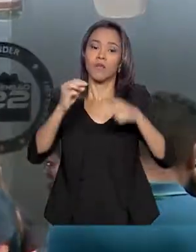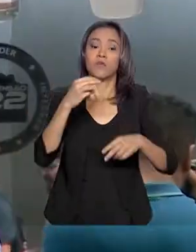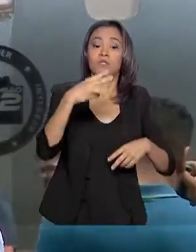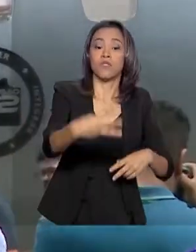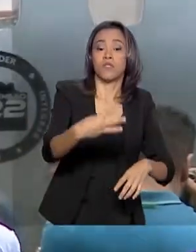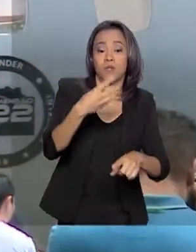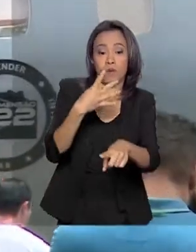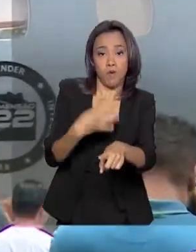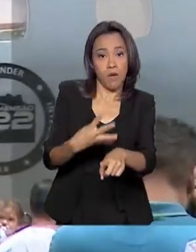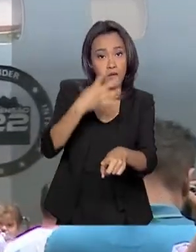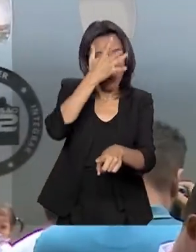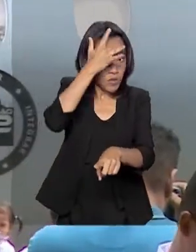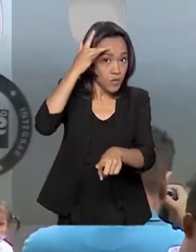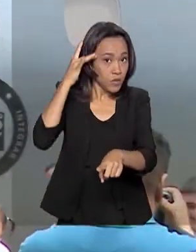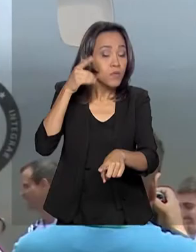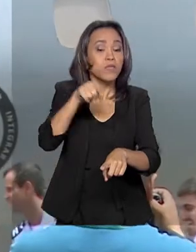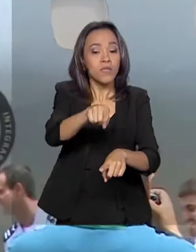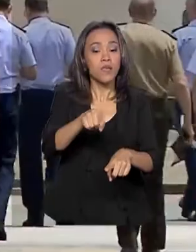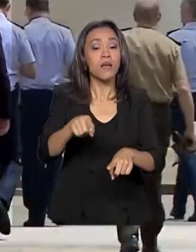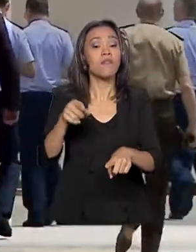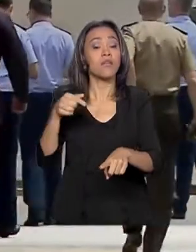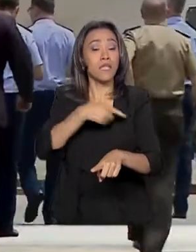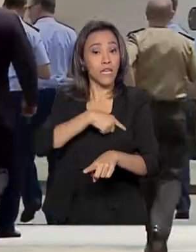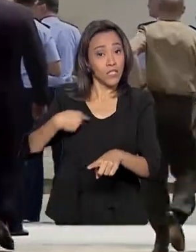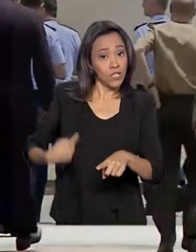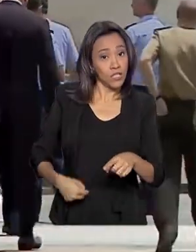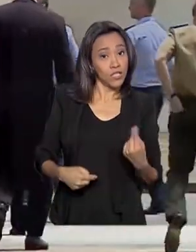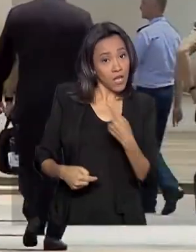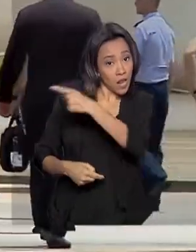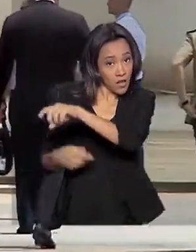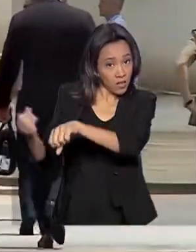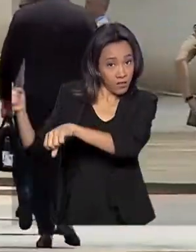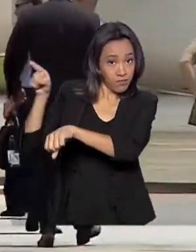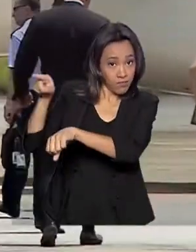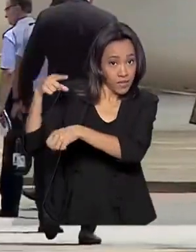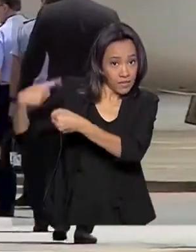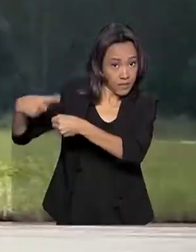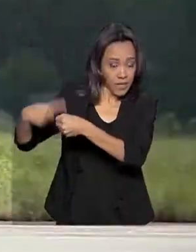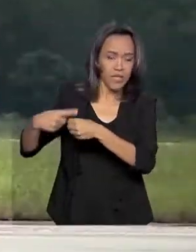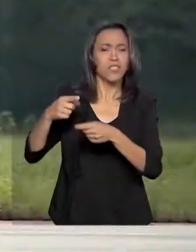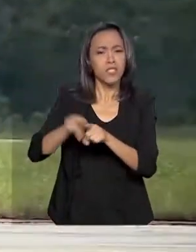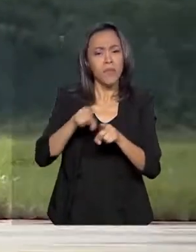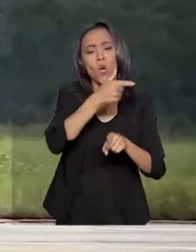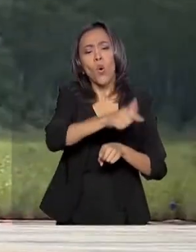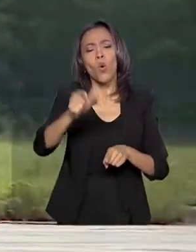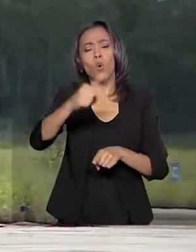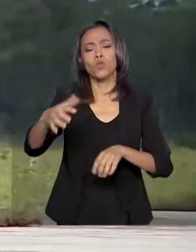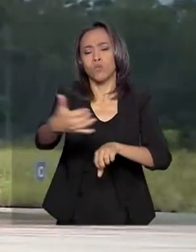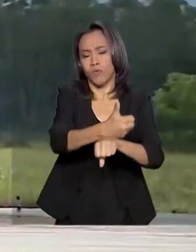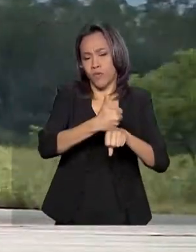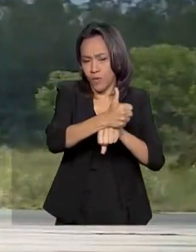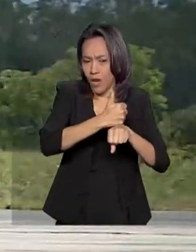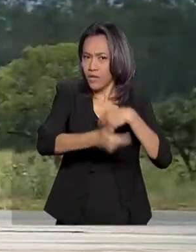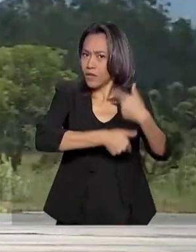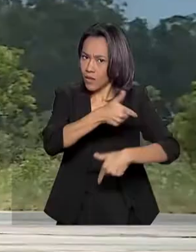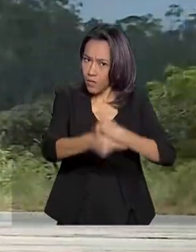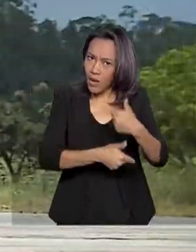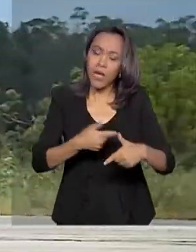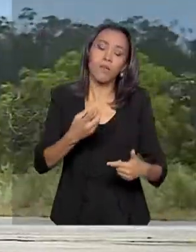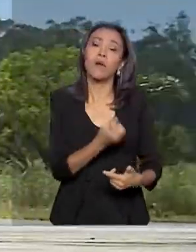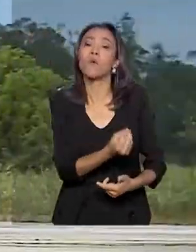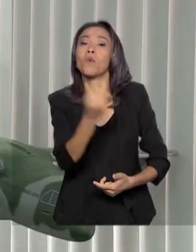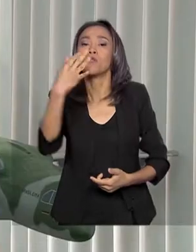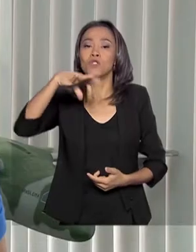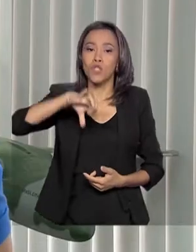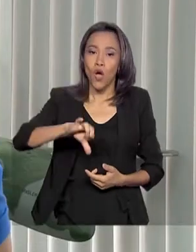repatriados que estavam na cidade chinesa de Wuhan, além de militares e outros profissionais que trabalharam na missão para nove estados do